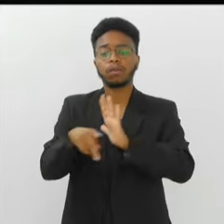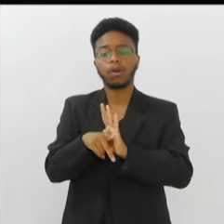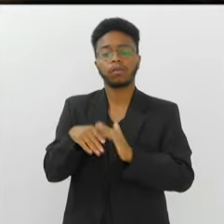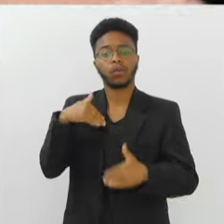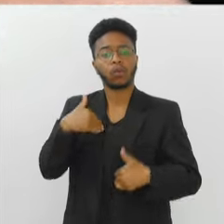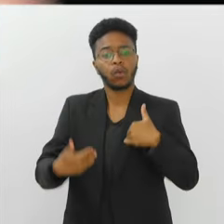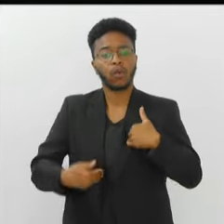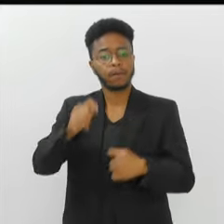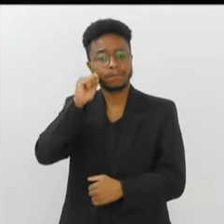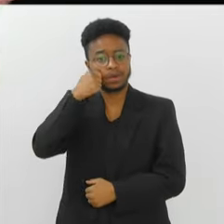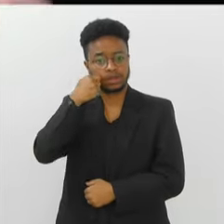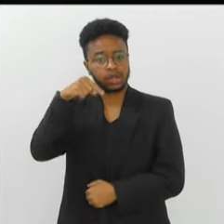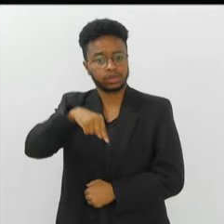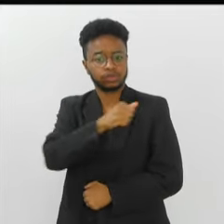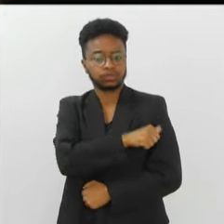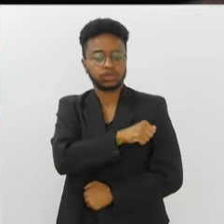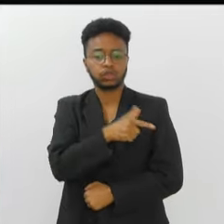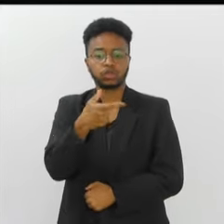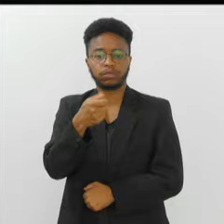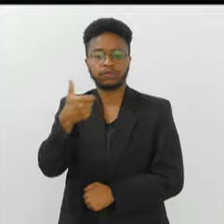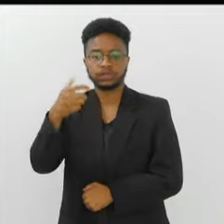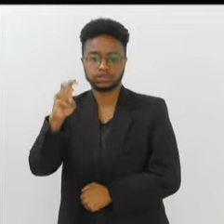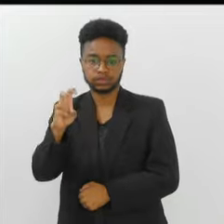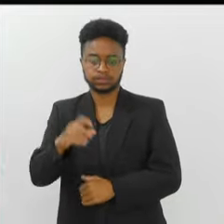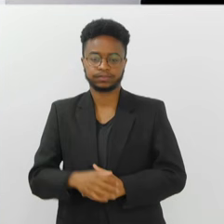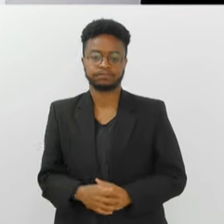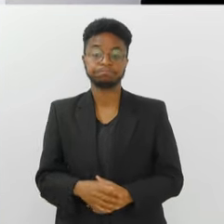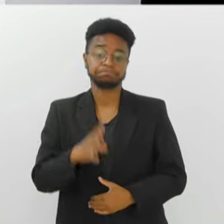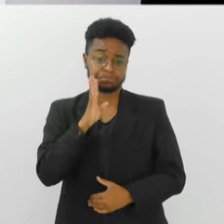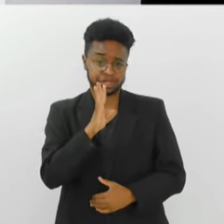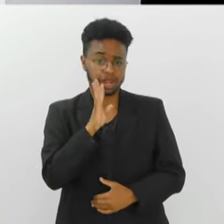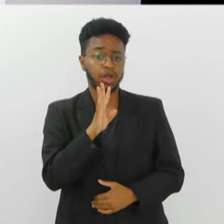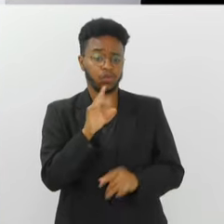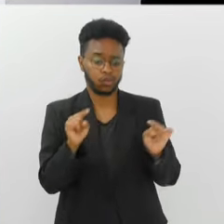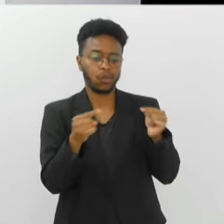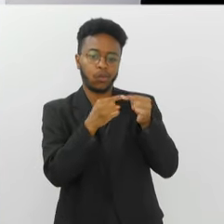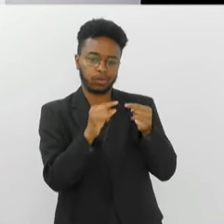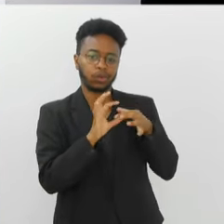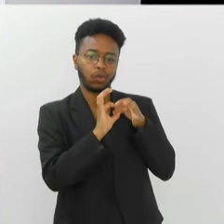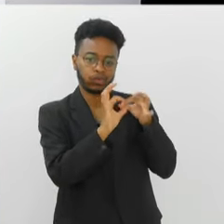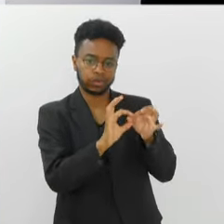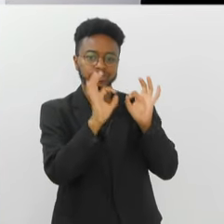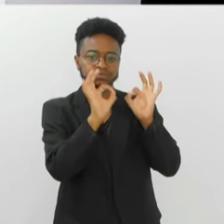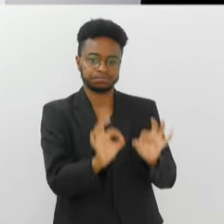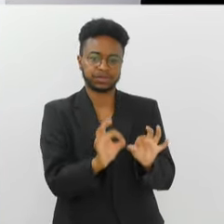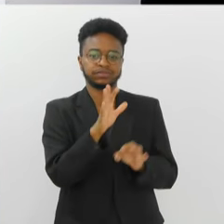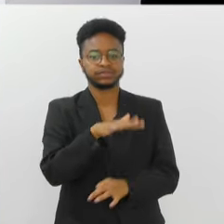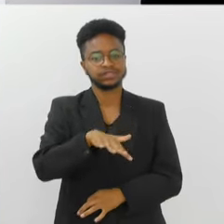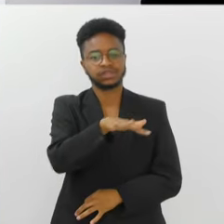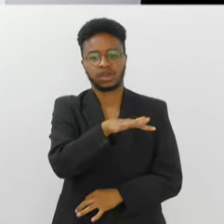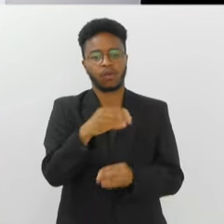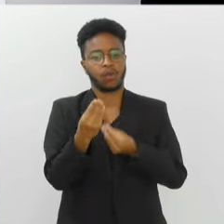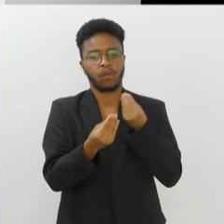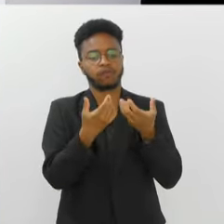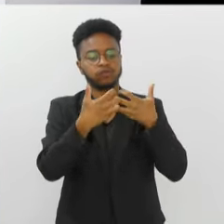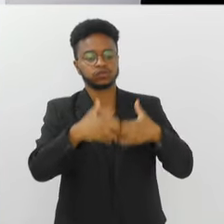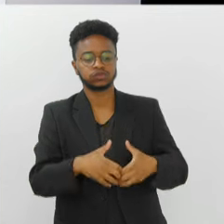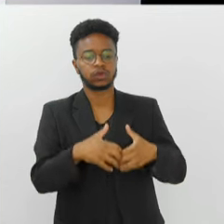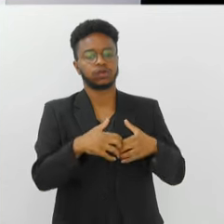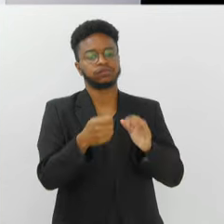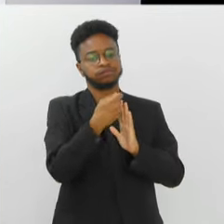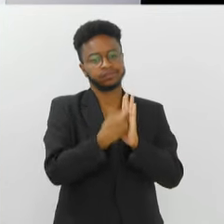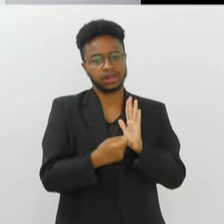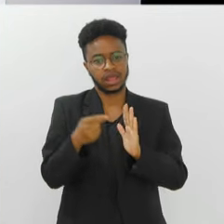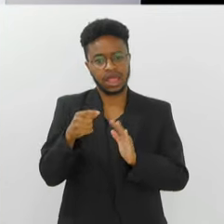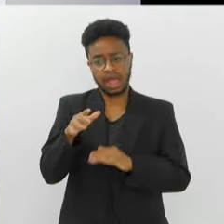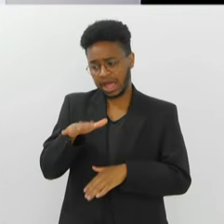lugar do corpo preto no Rio de Janeiro de 2025. Bacana. Está bem dentro do contexto do geral dos enredos.